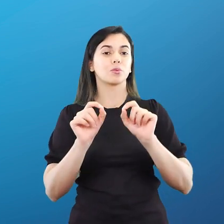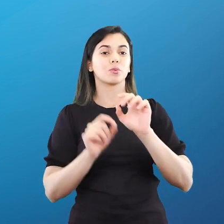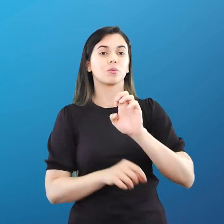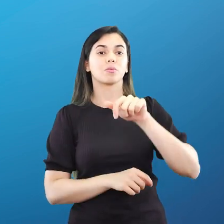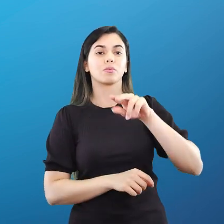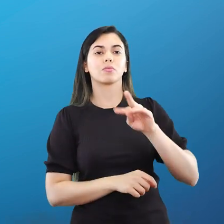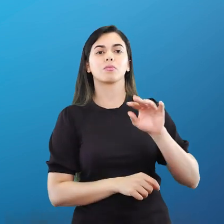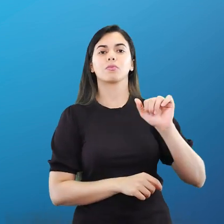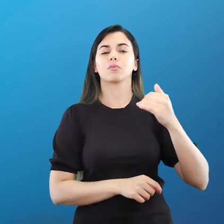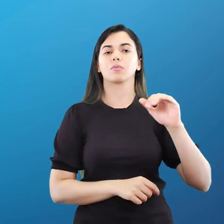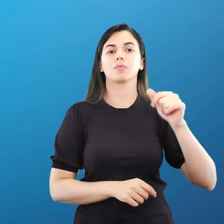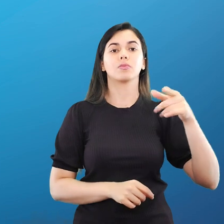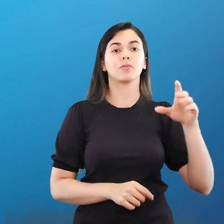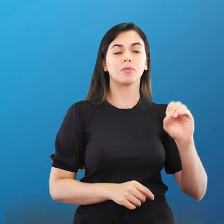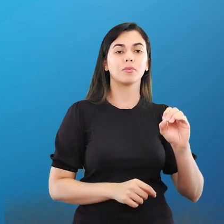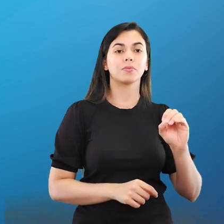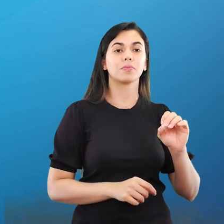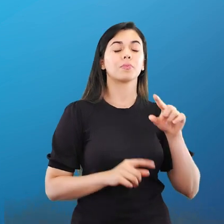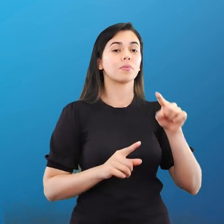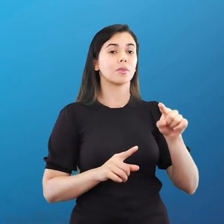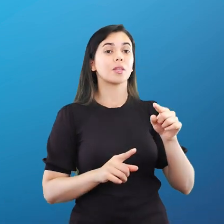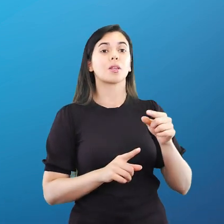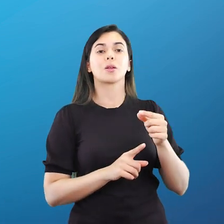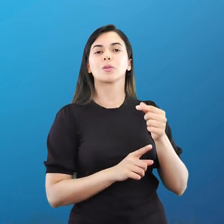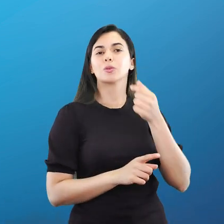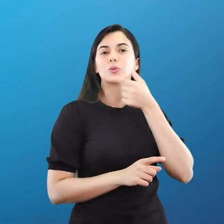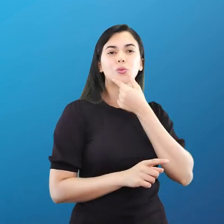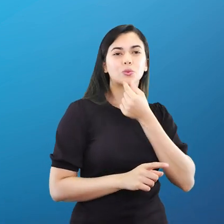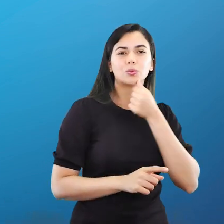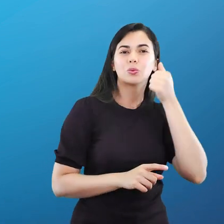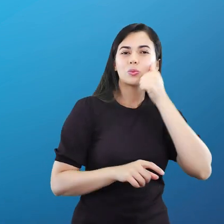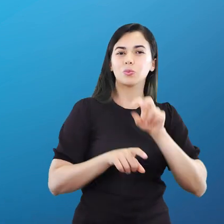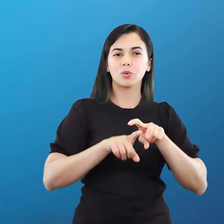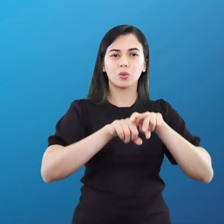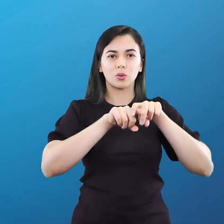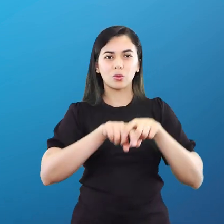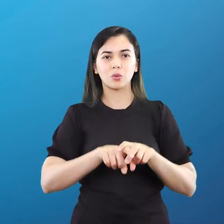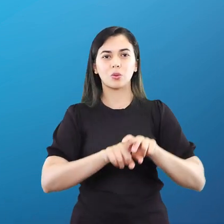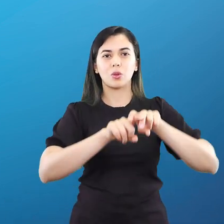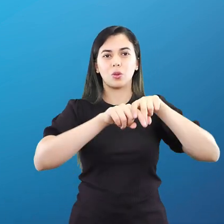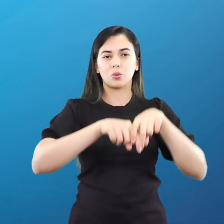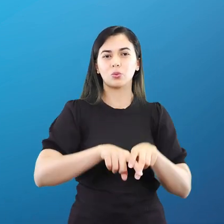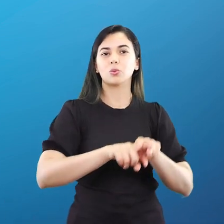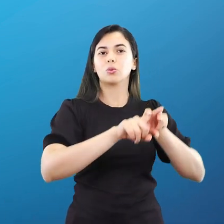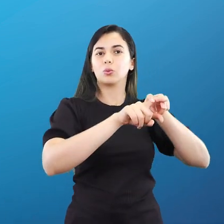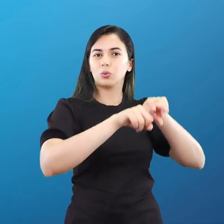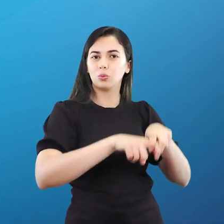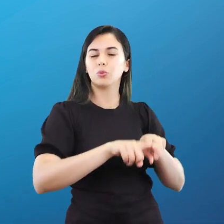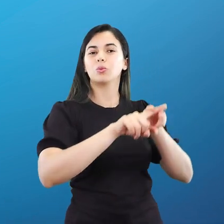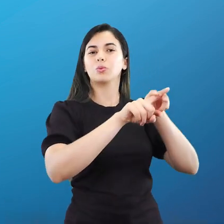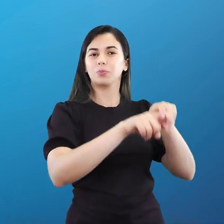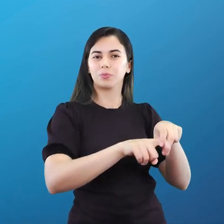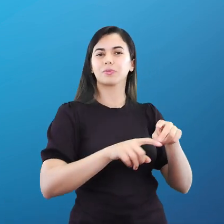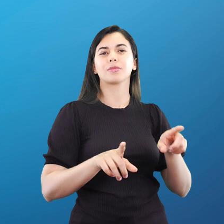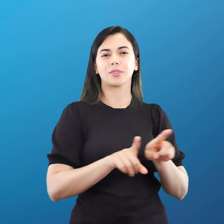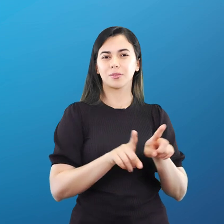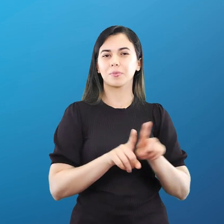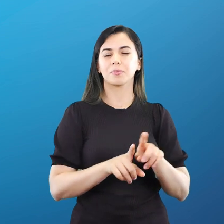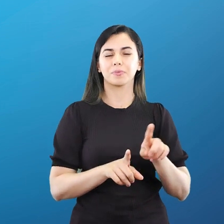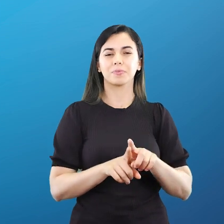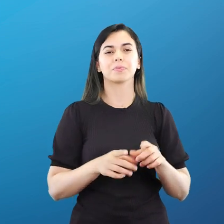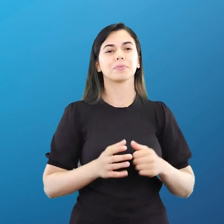aquela modalidade que as pessoas, os cavaleiros e as amazonas estão nos seus cavalos e fazem saltos e toda aquela